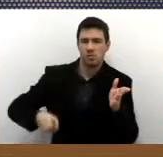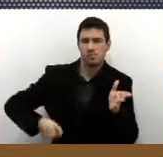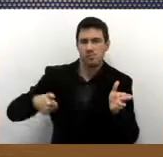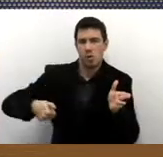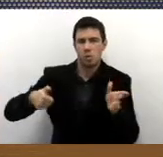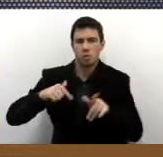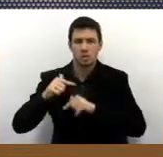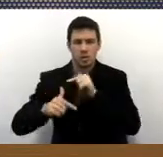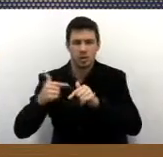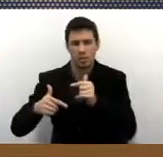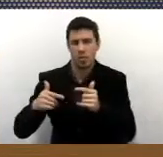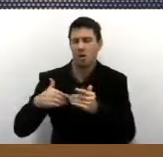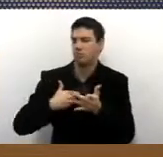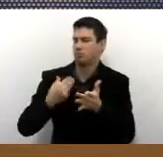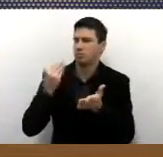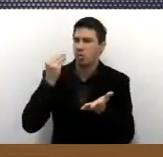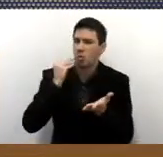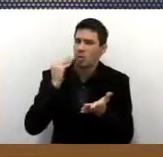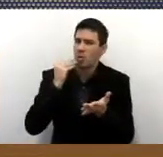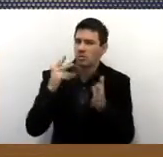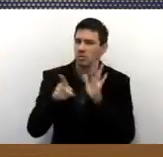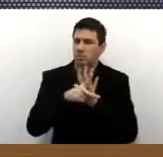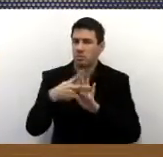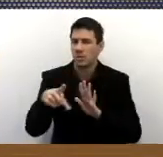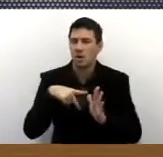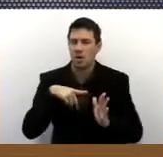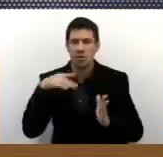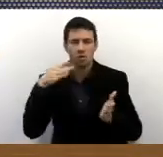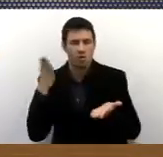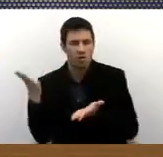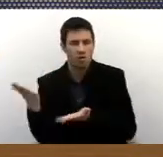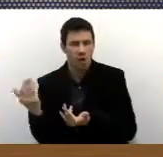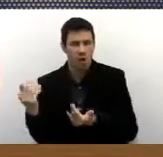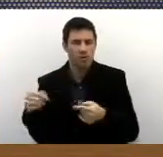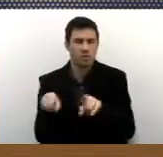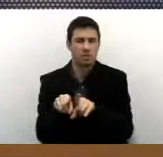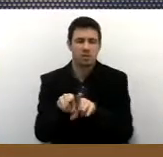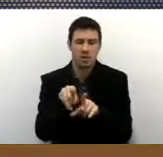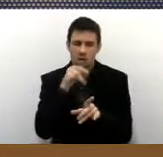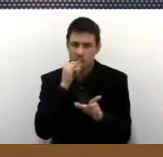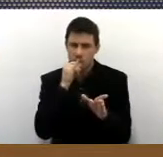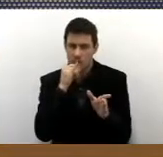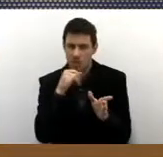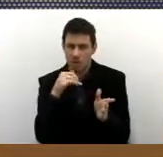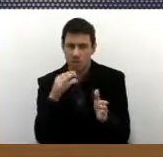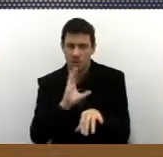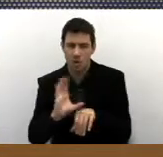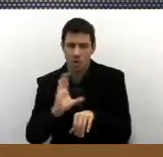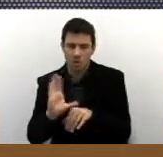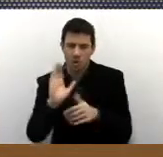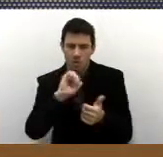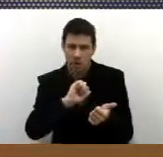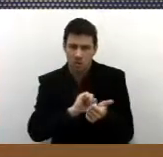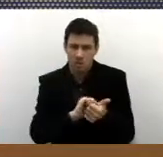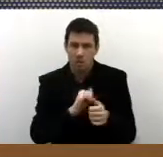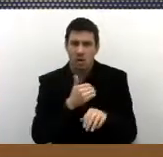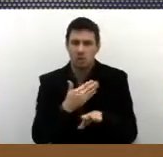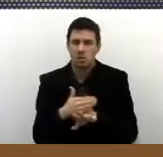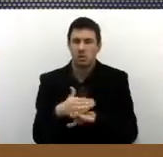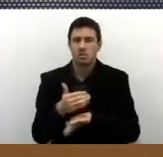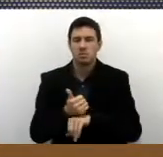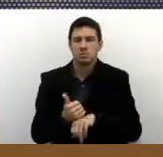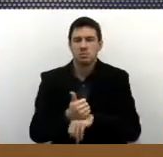oportunidade ao jovem, os cursos de qualificação profissional e social,